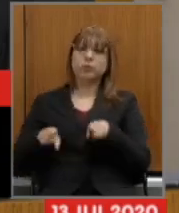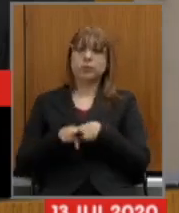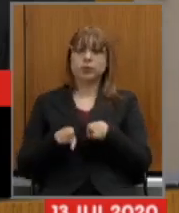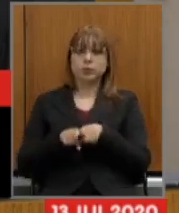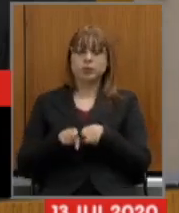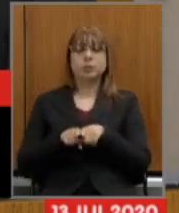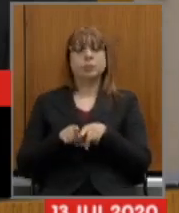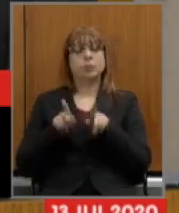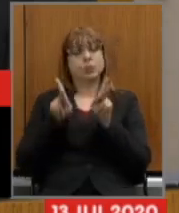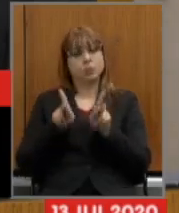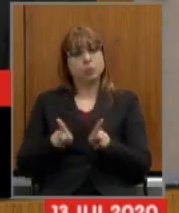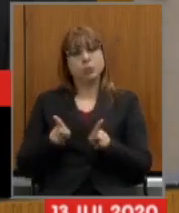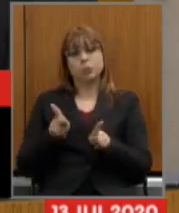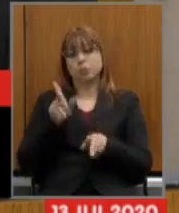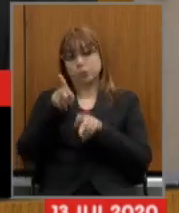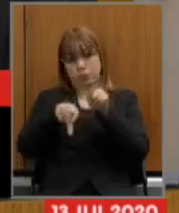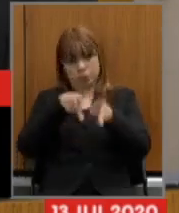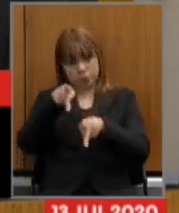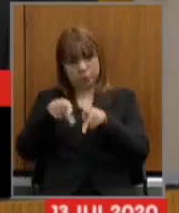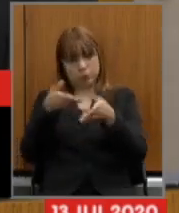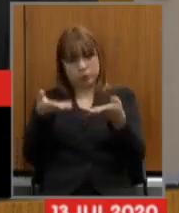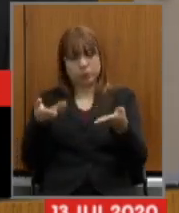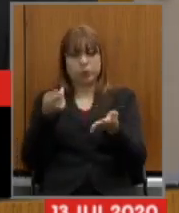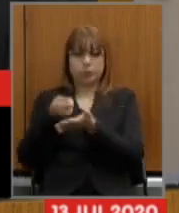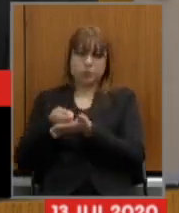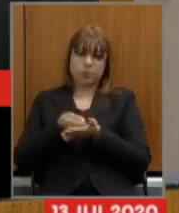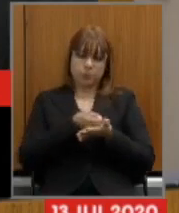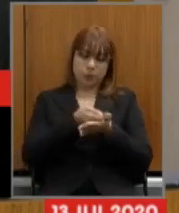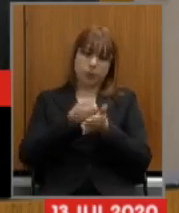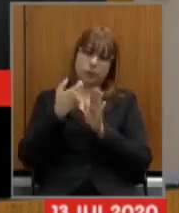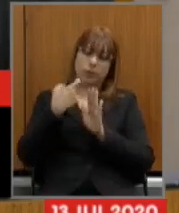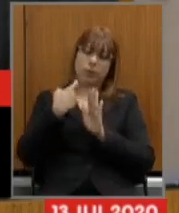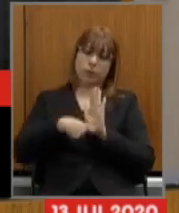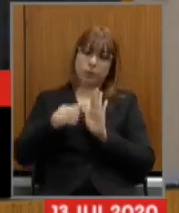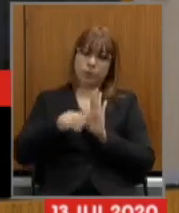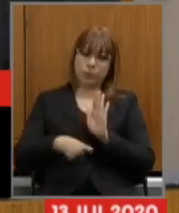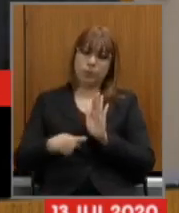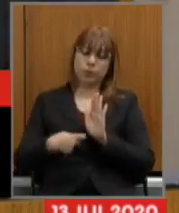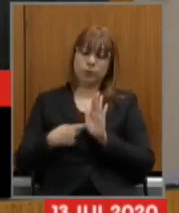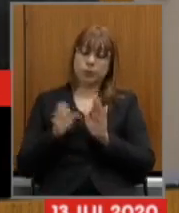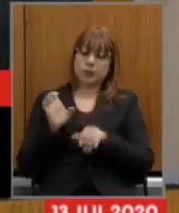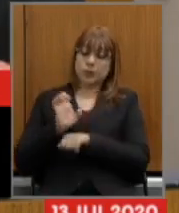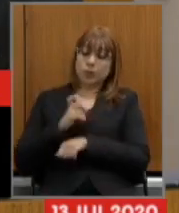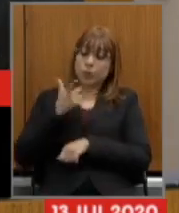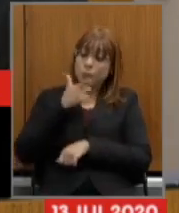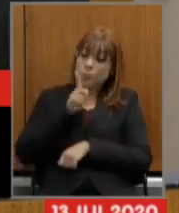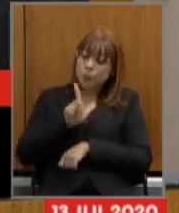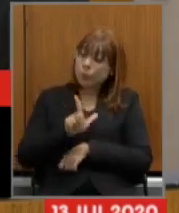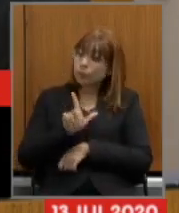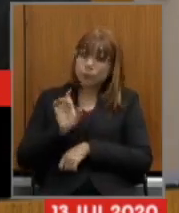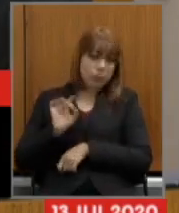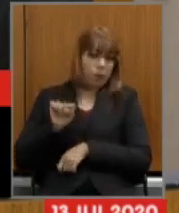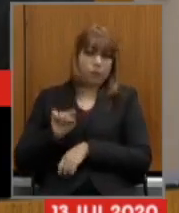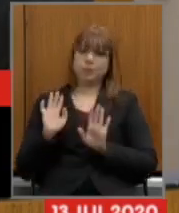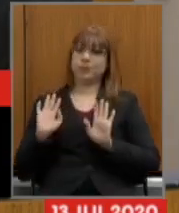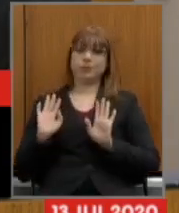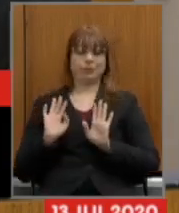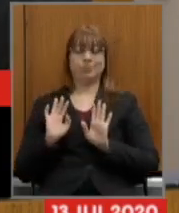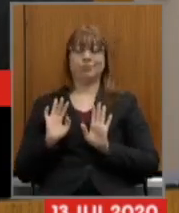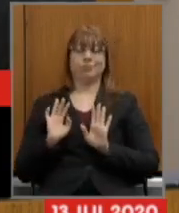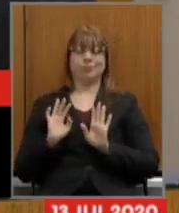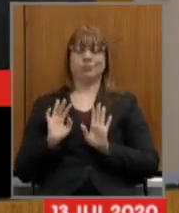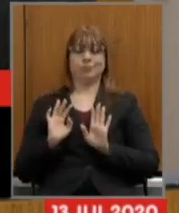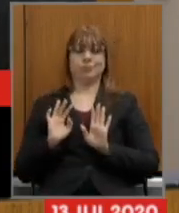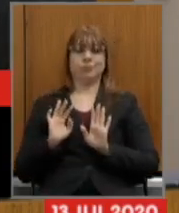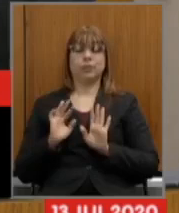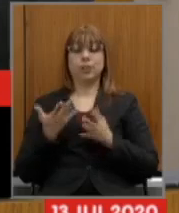contribuinte da população o estado só se financia desta forma então